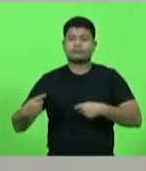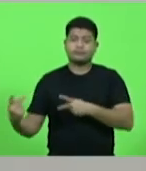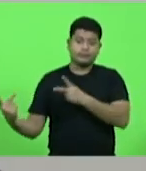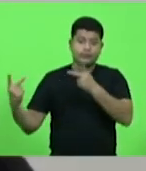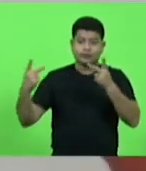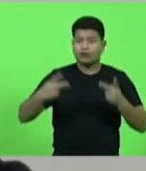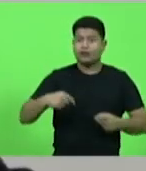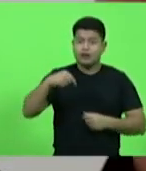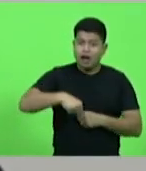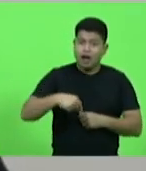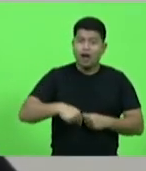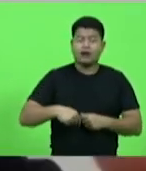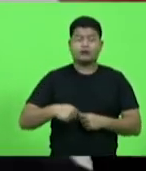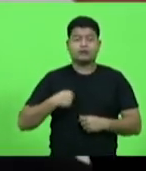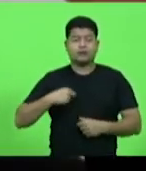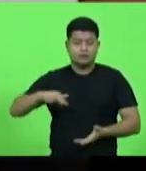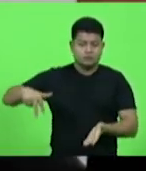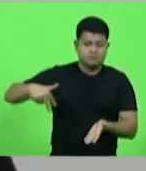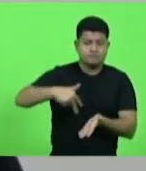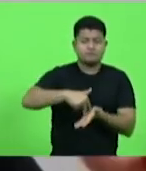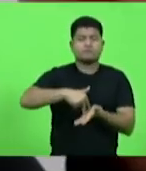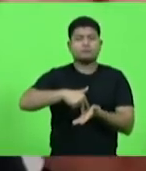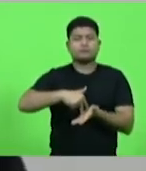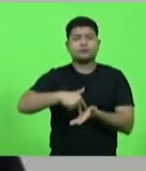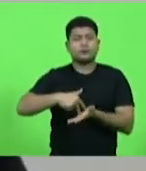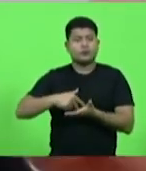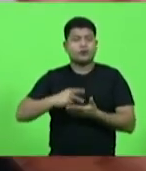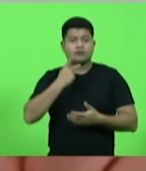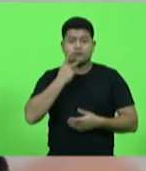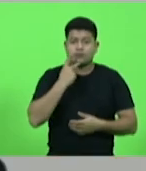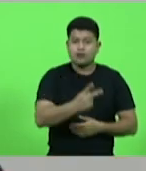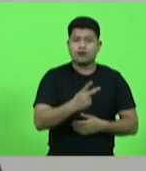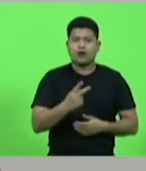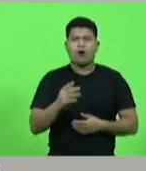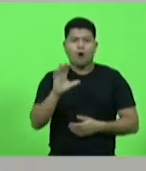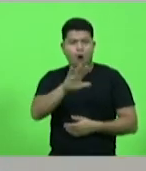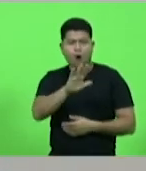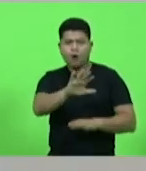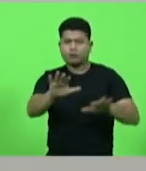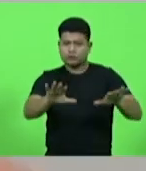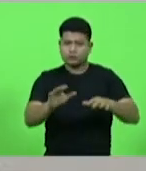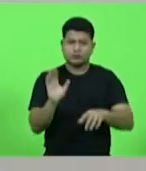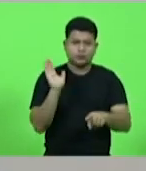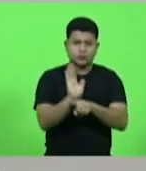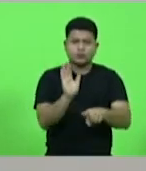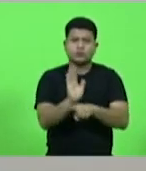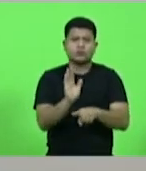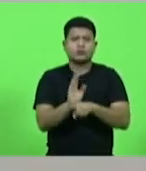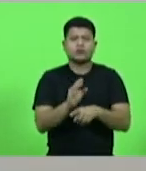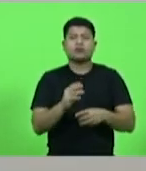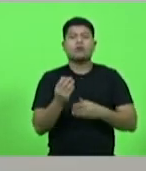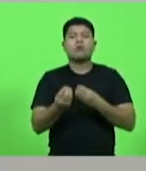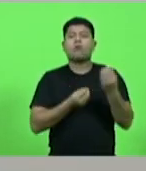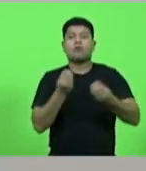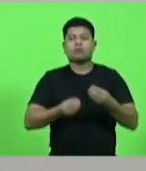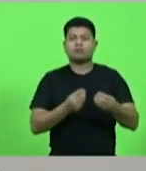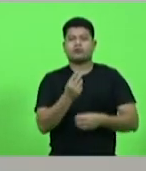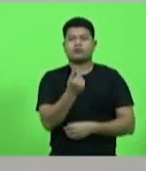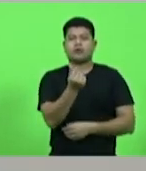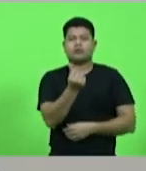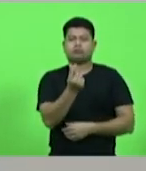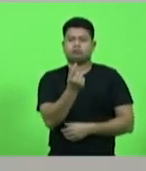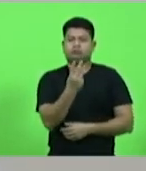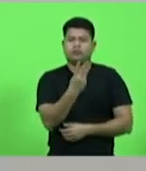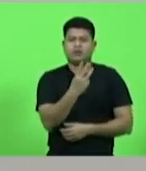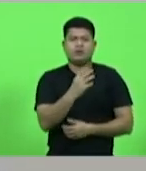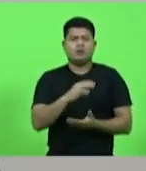dizer que estará colocando milhões de reais para recuperar as condições das